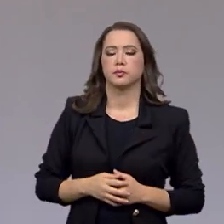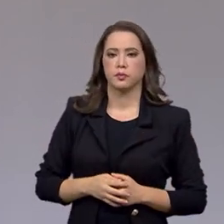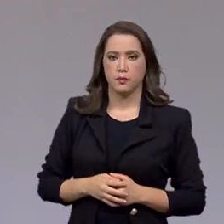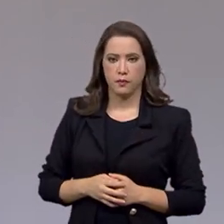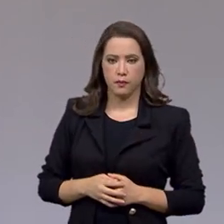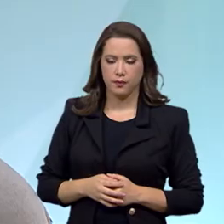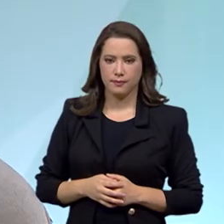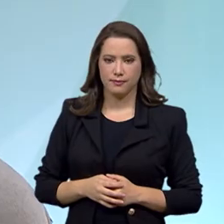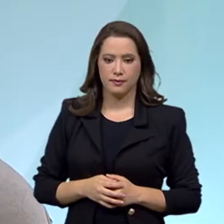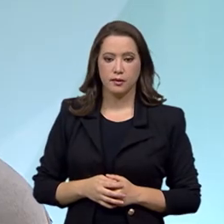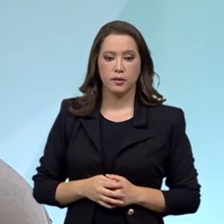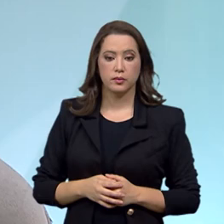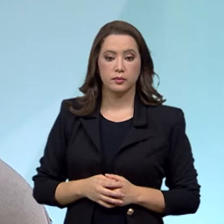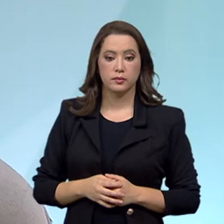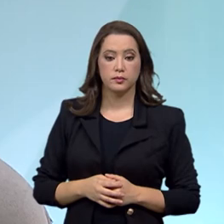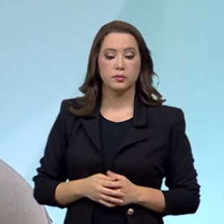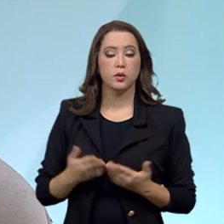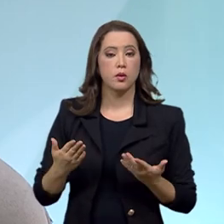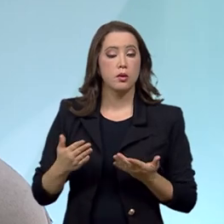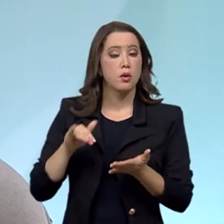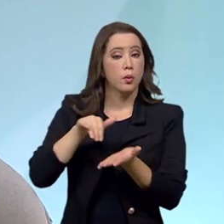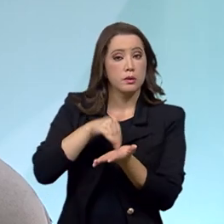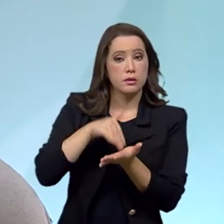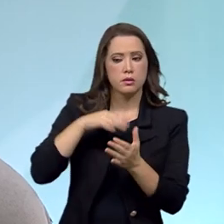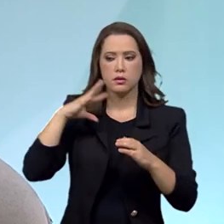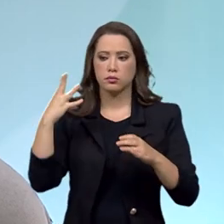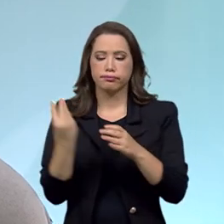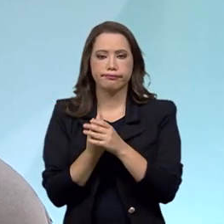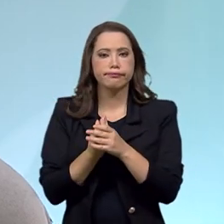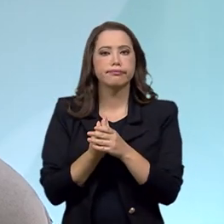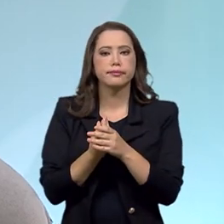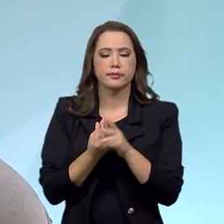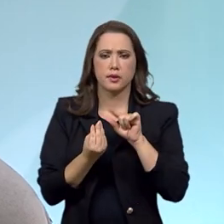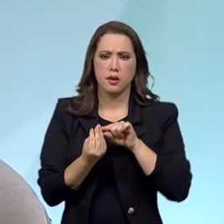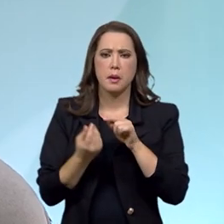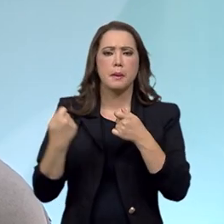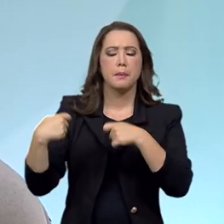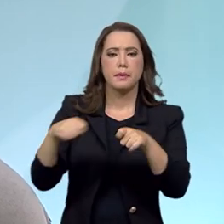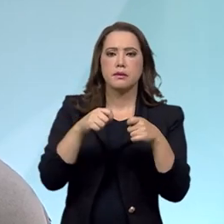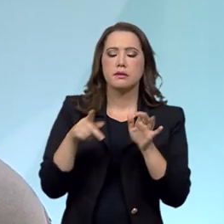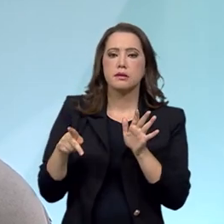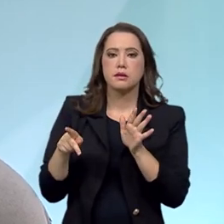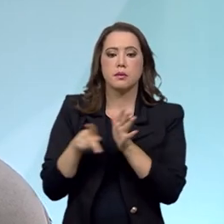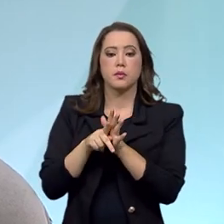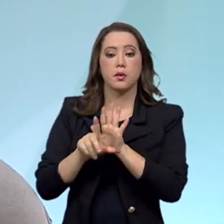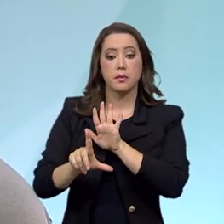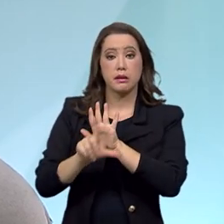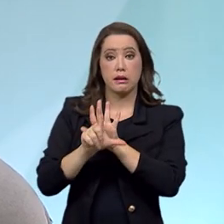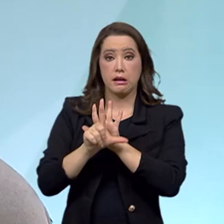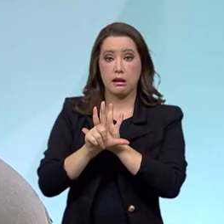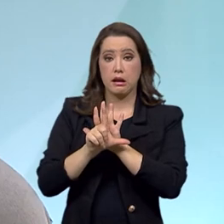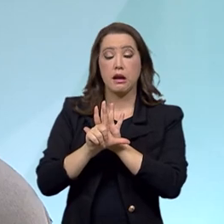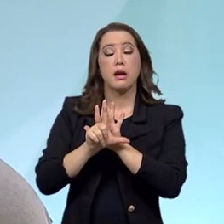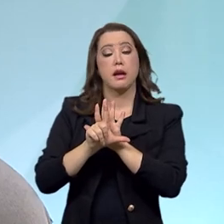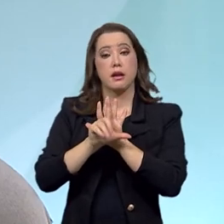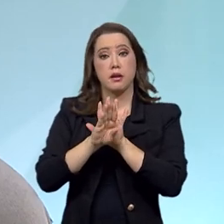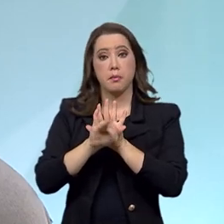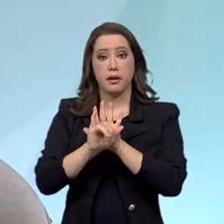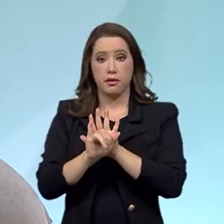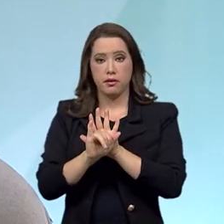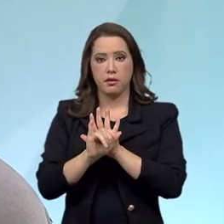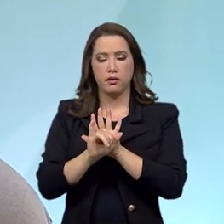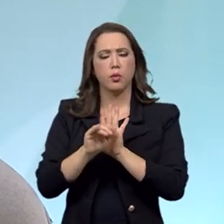com deficiência. O Cadastro de Inclusão é uma exigência da própria Lei Brasileira de Inclusão do artigo 92.